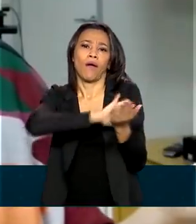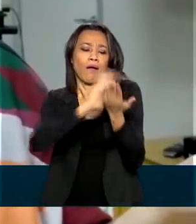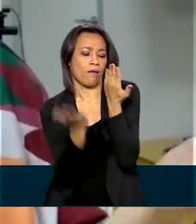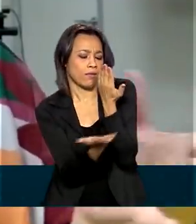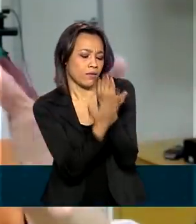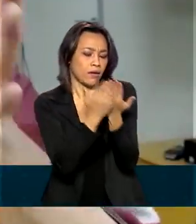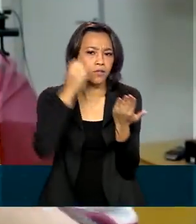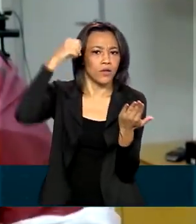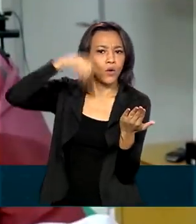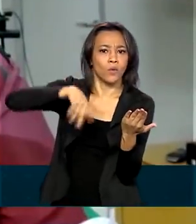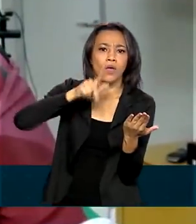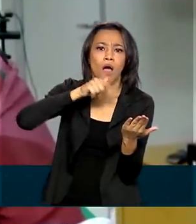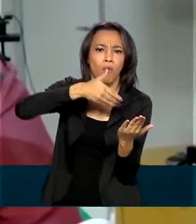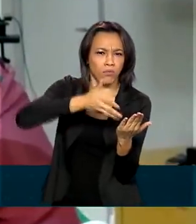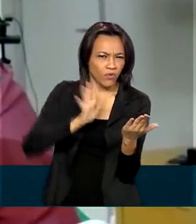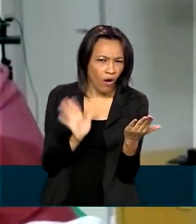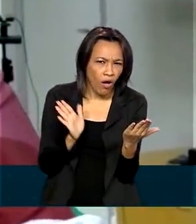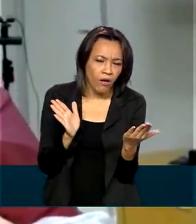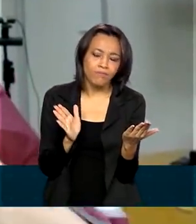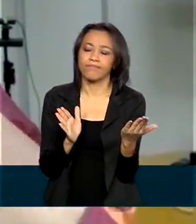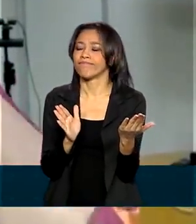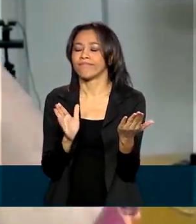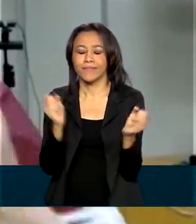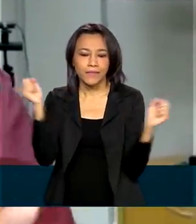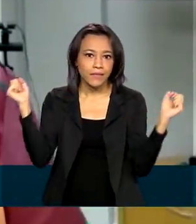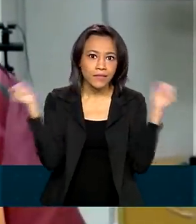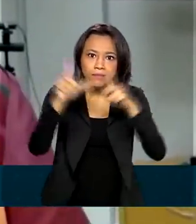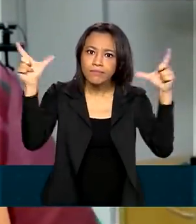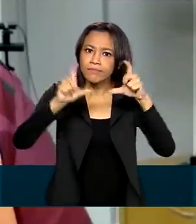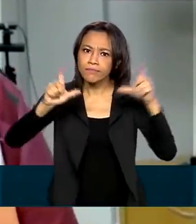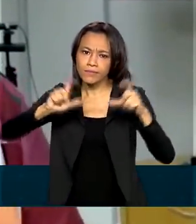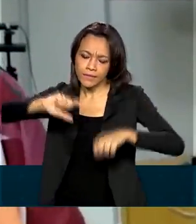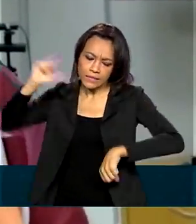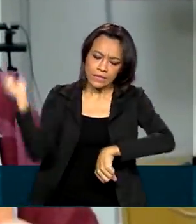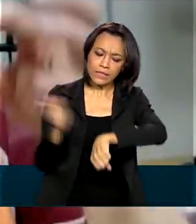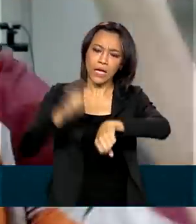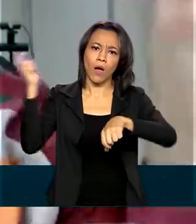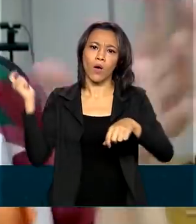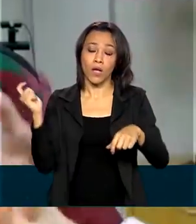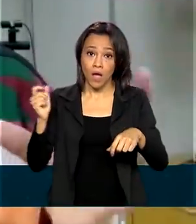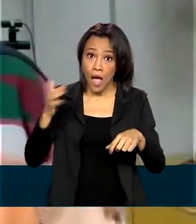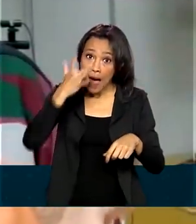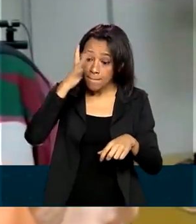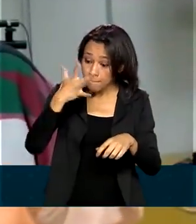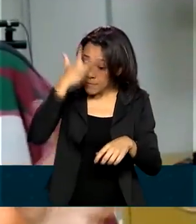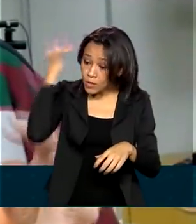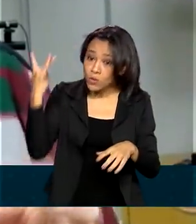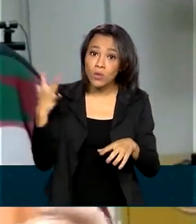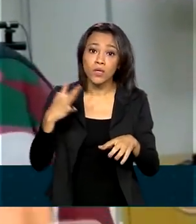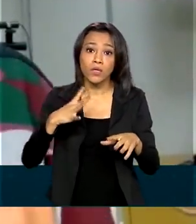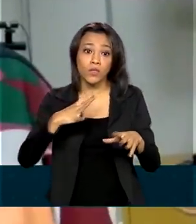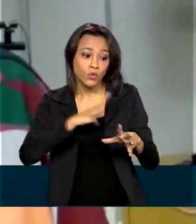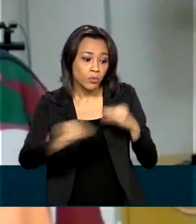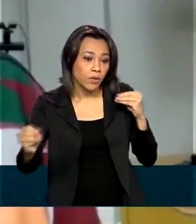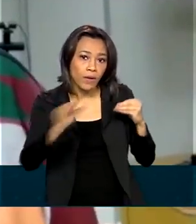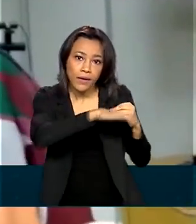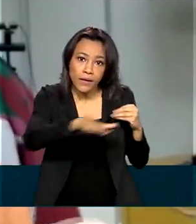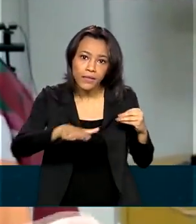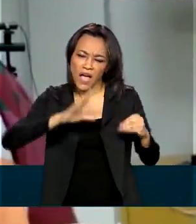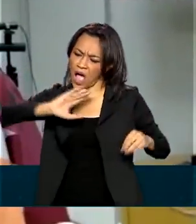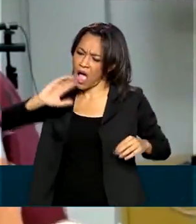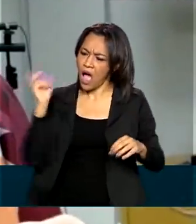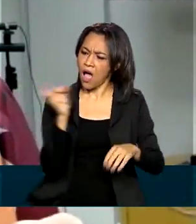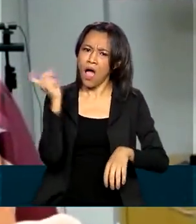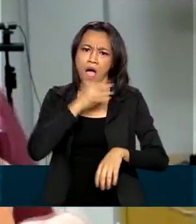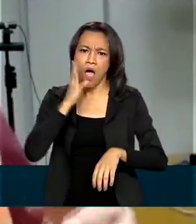água e luz. Nós precisamos ter um alerta imediato. A pessoa, criança desapareceu imediatamente.